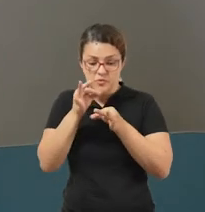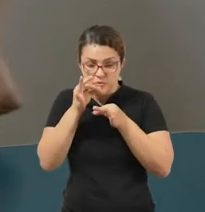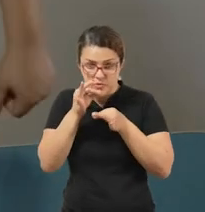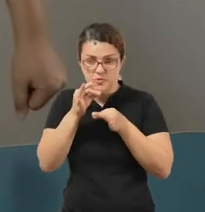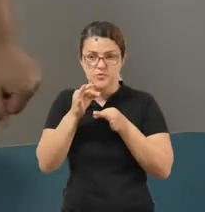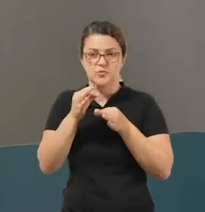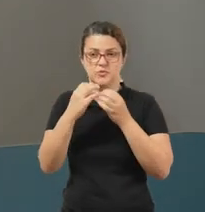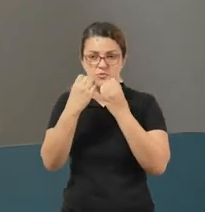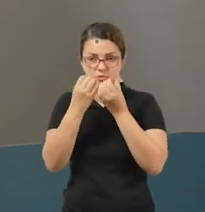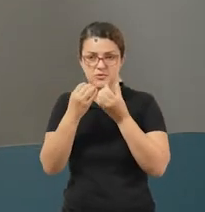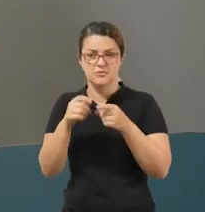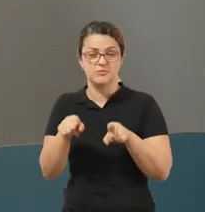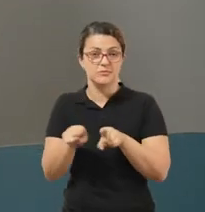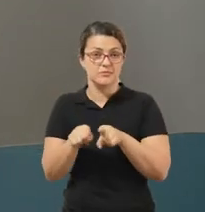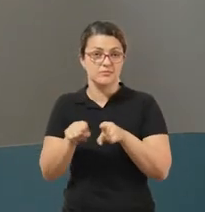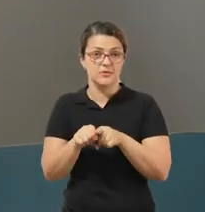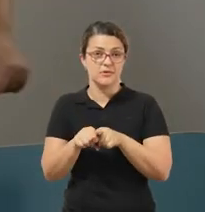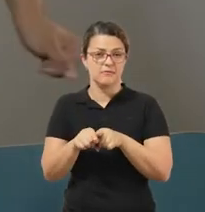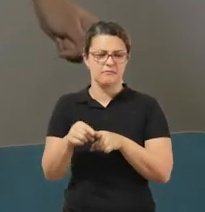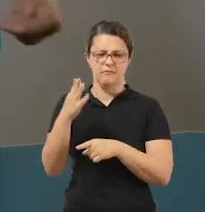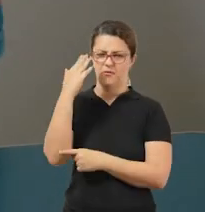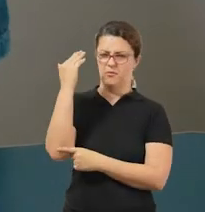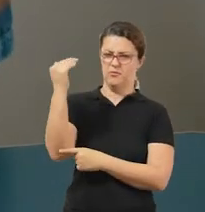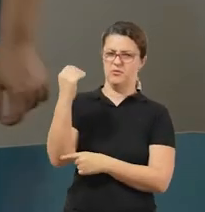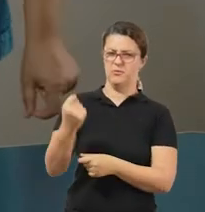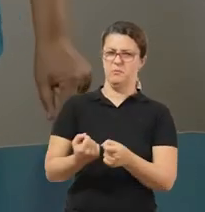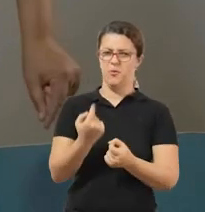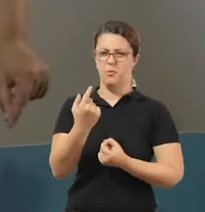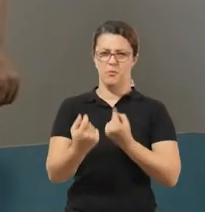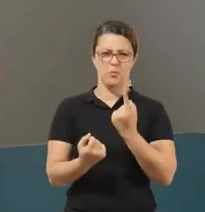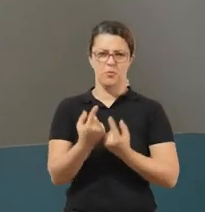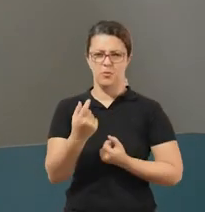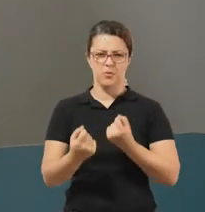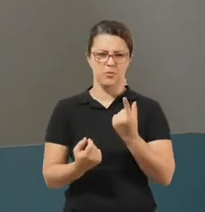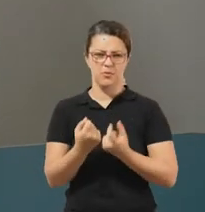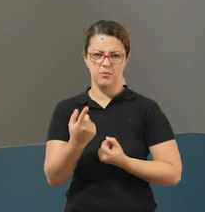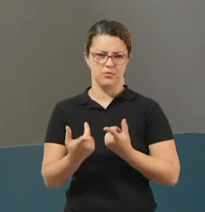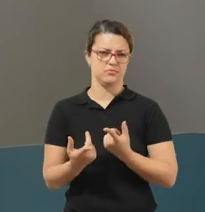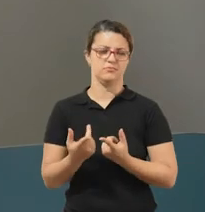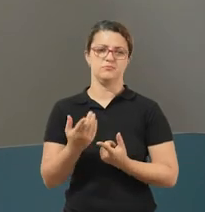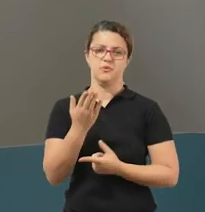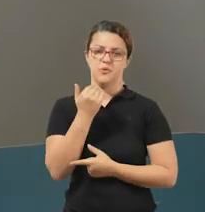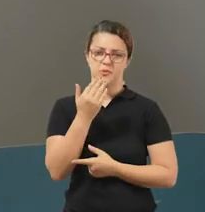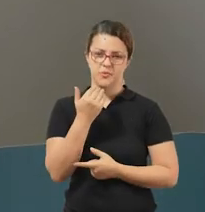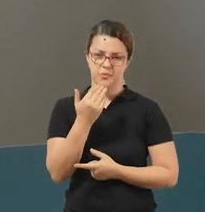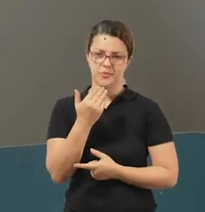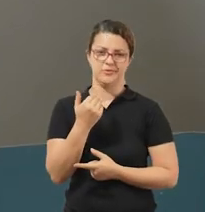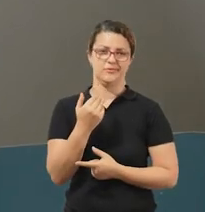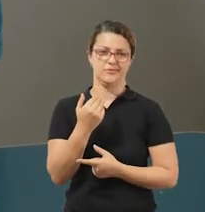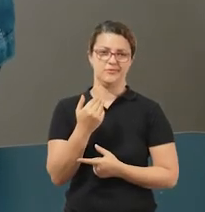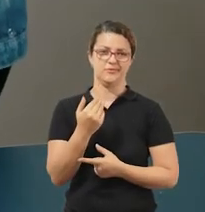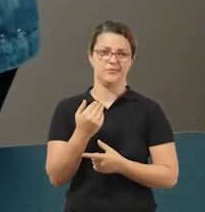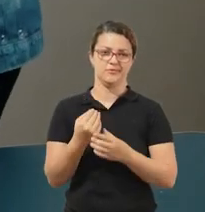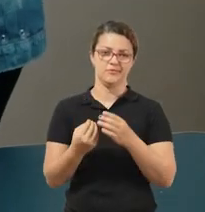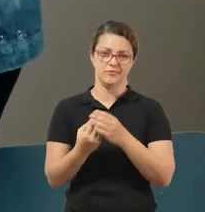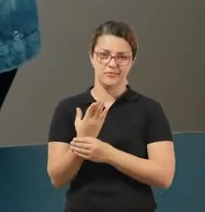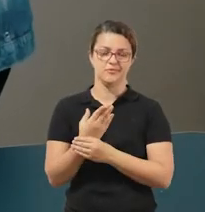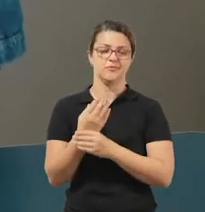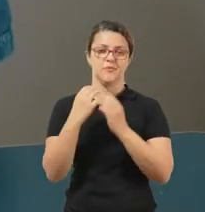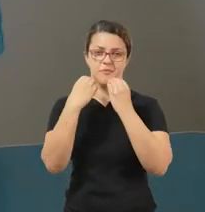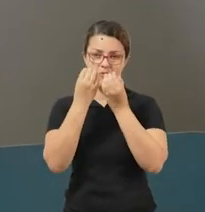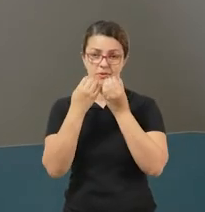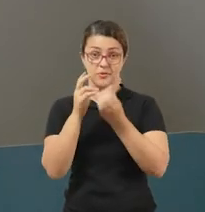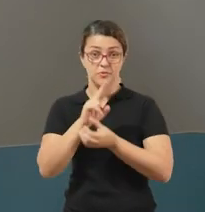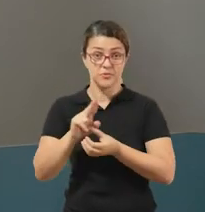famosa pipoca. Então nós temos estes alimentos que são derivados da mandioca e do milho e que